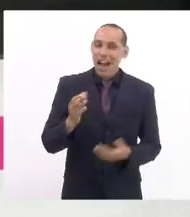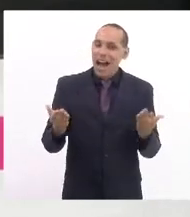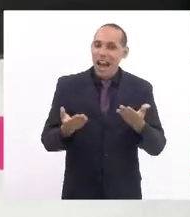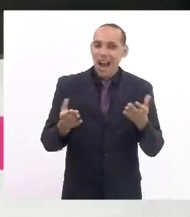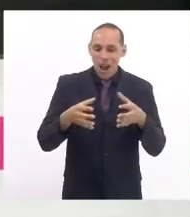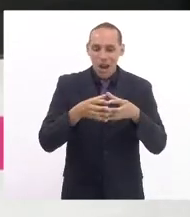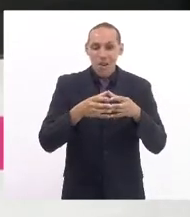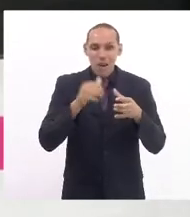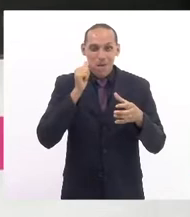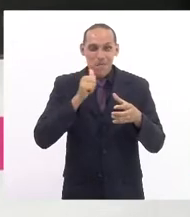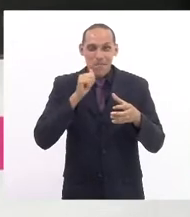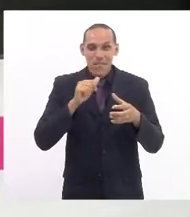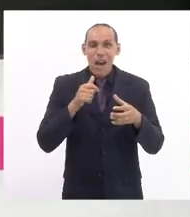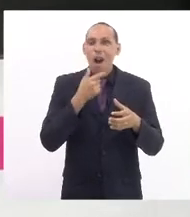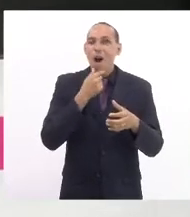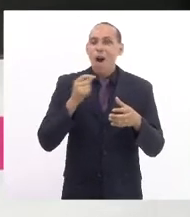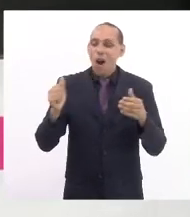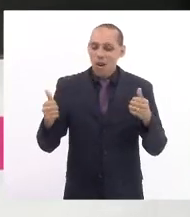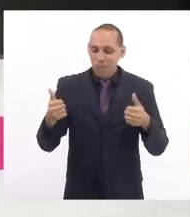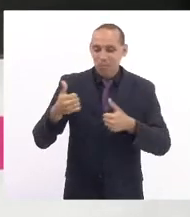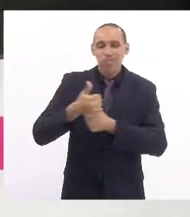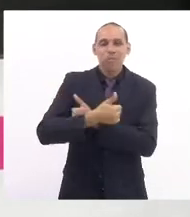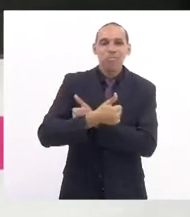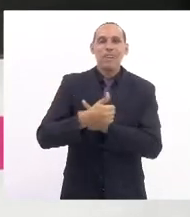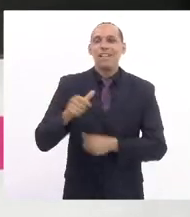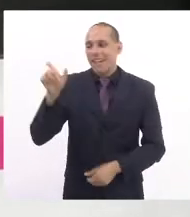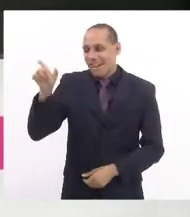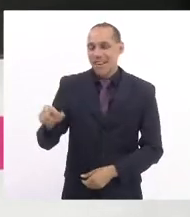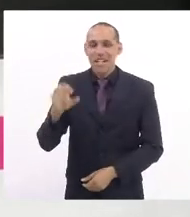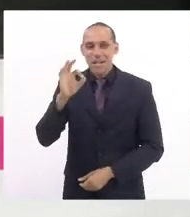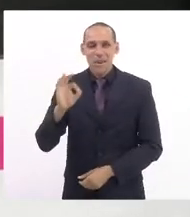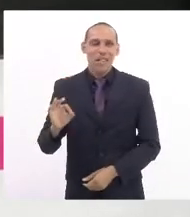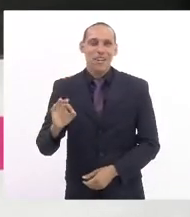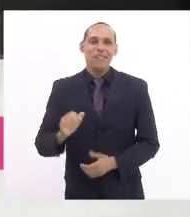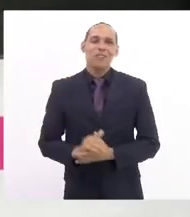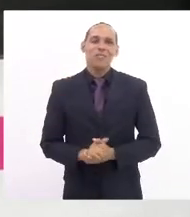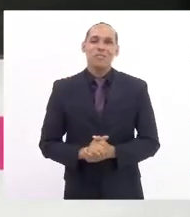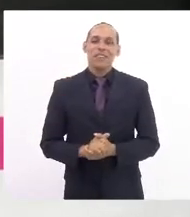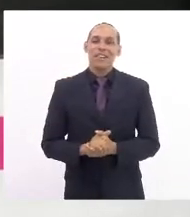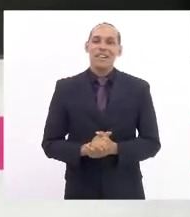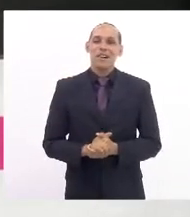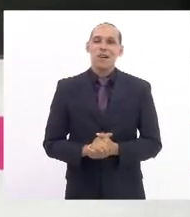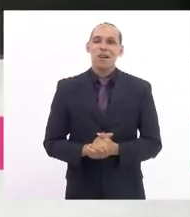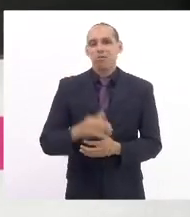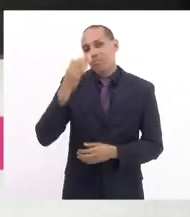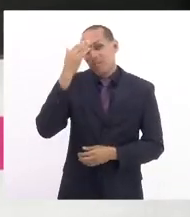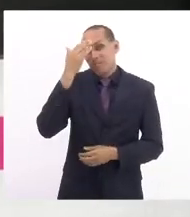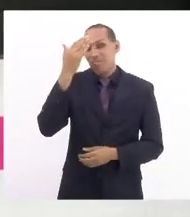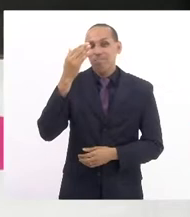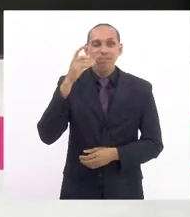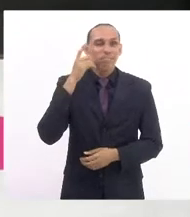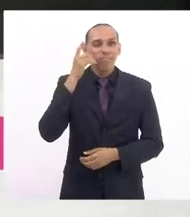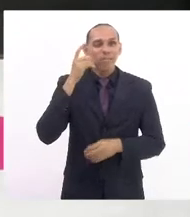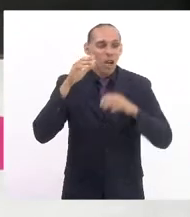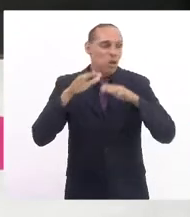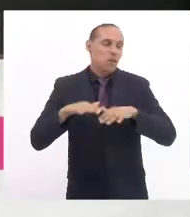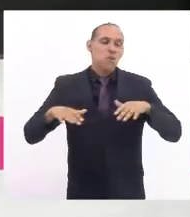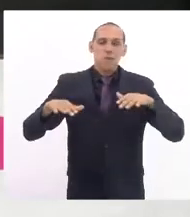os homens ocupam a nossa posição de cota. Agradecer muito a todos os deputados